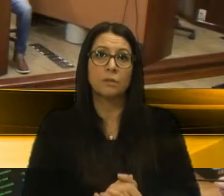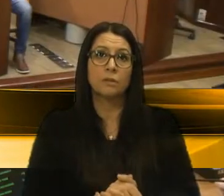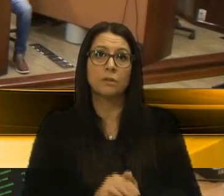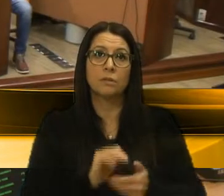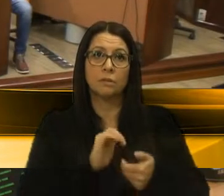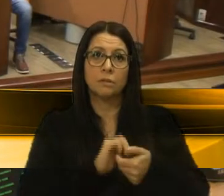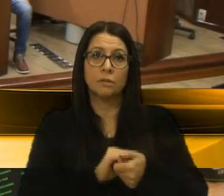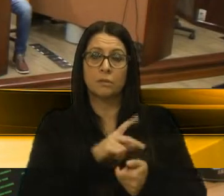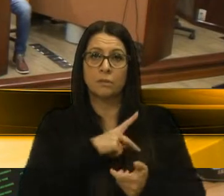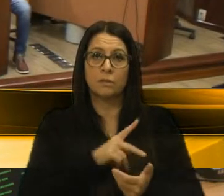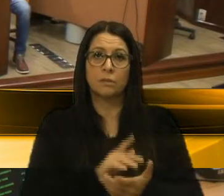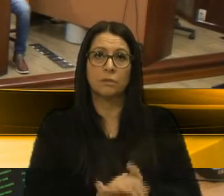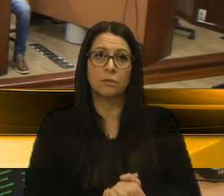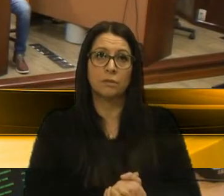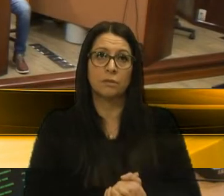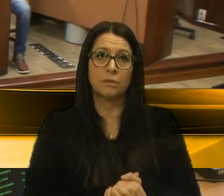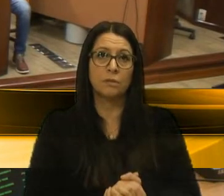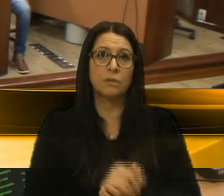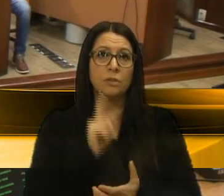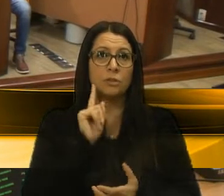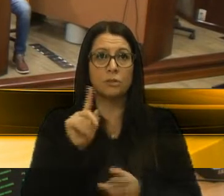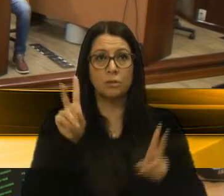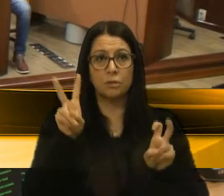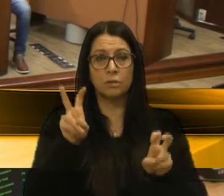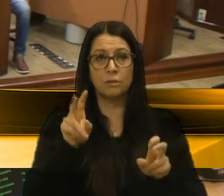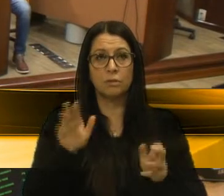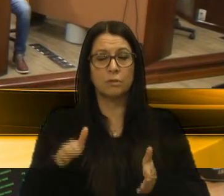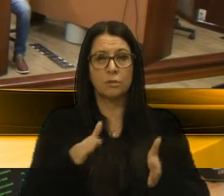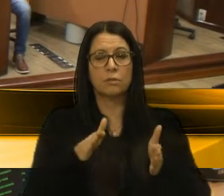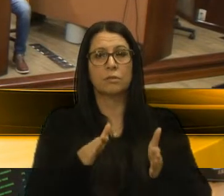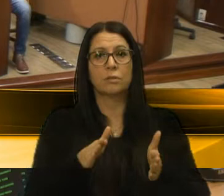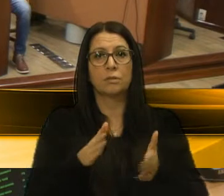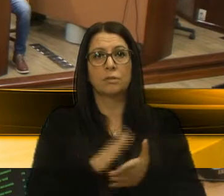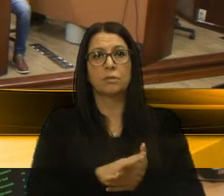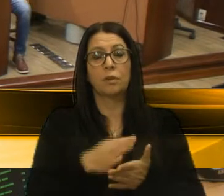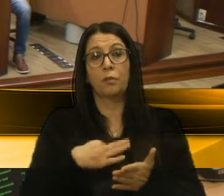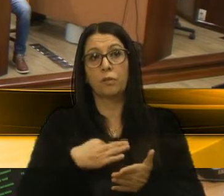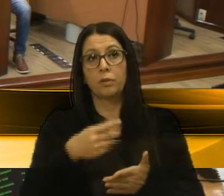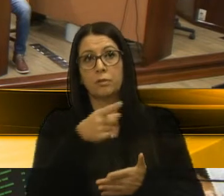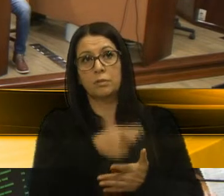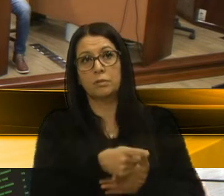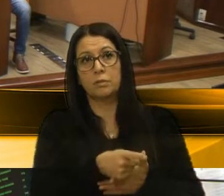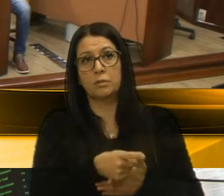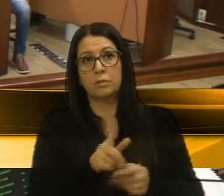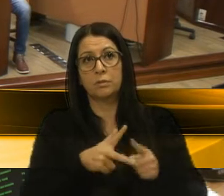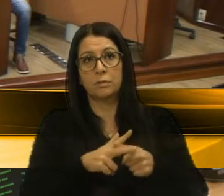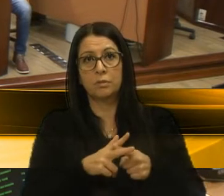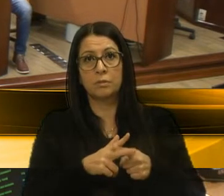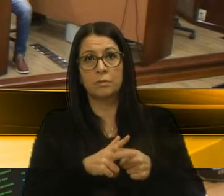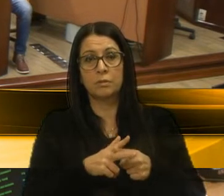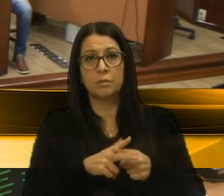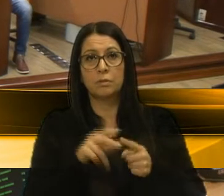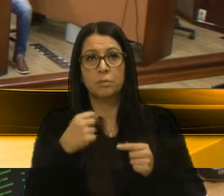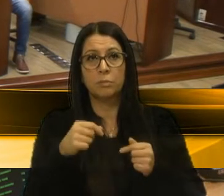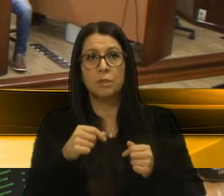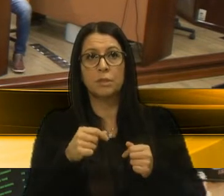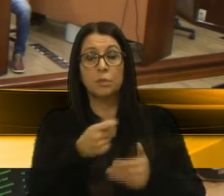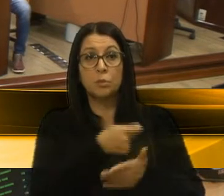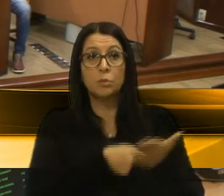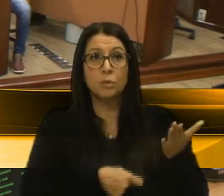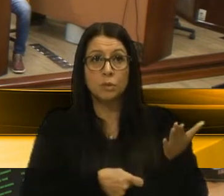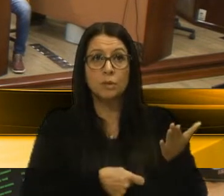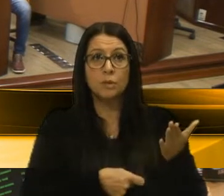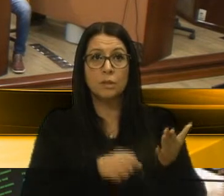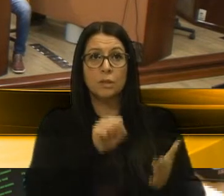Obrigado, senhor presidente. Esse assunto da Lagoa, tem voluntários lá que querem arrumar, só precisam autorização